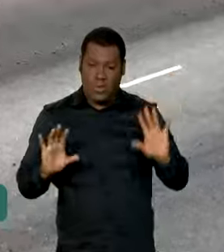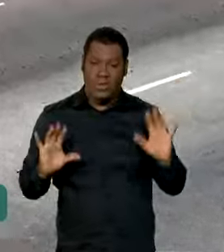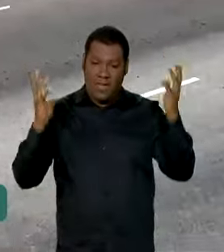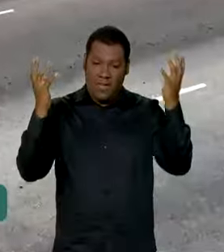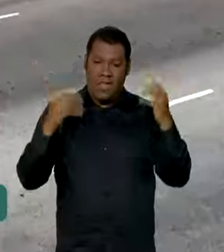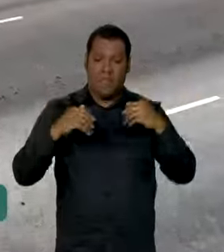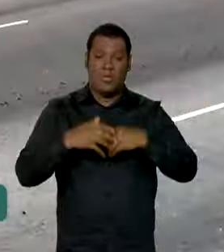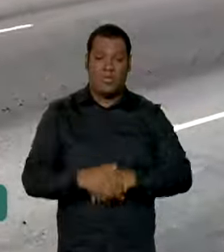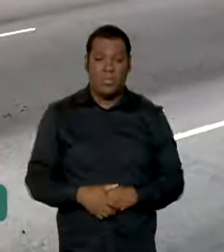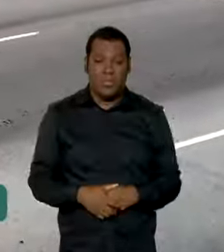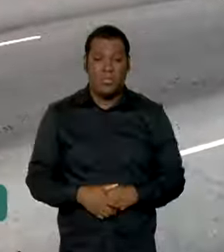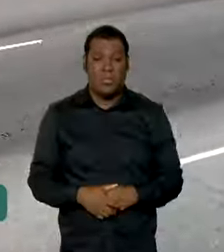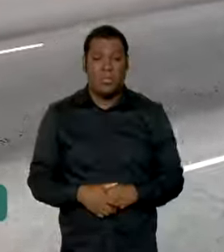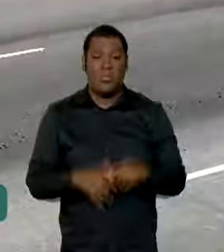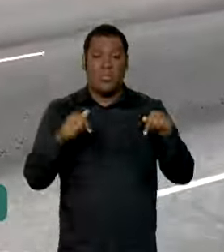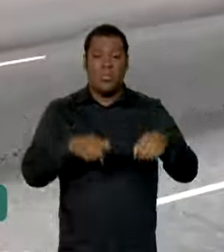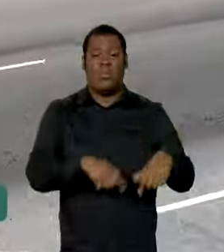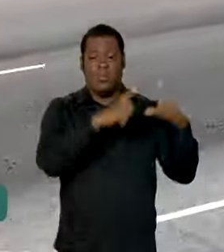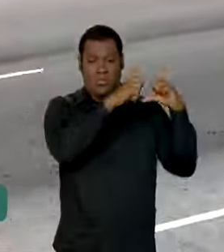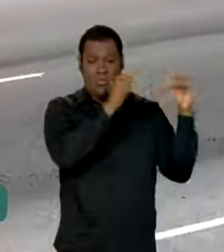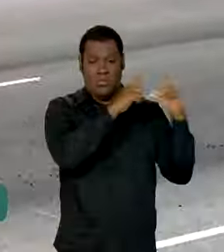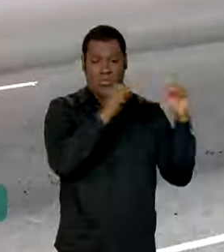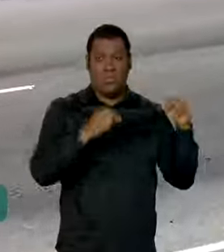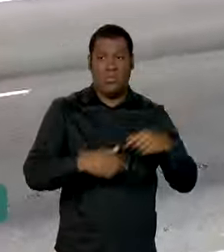-general do Exército, na capital federal.